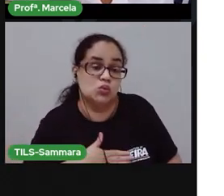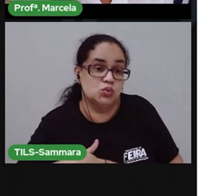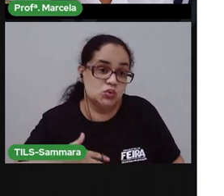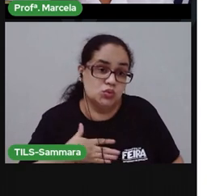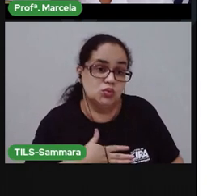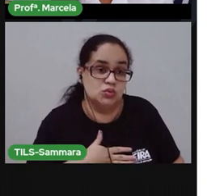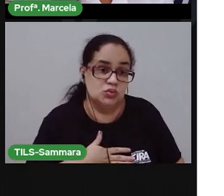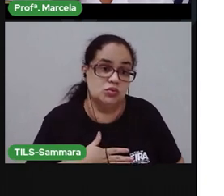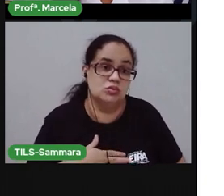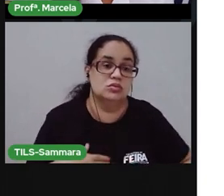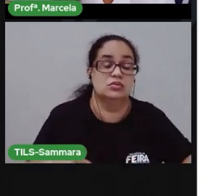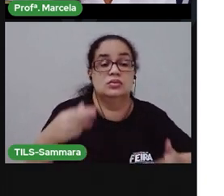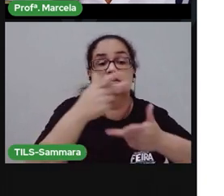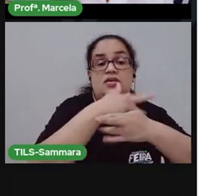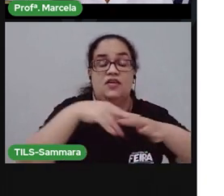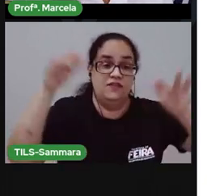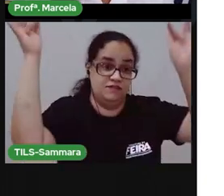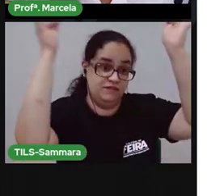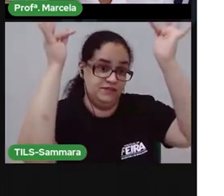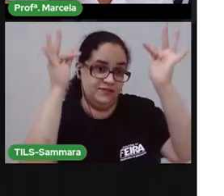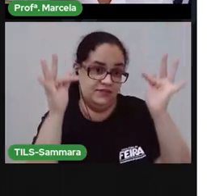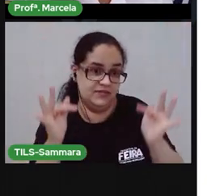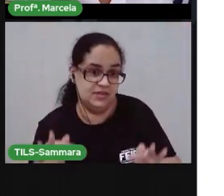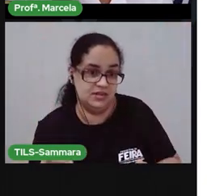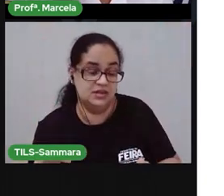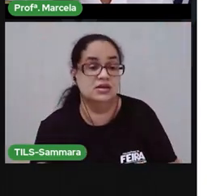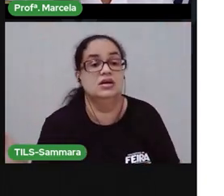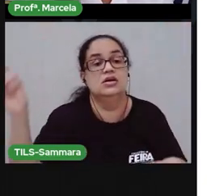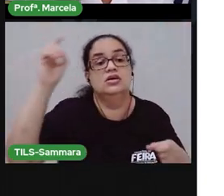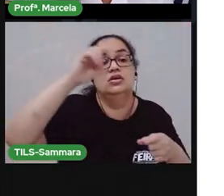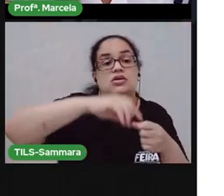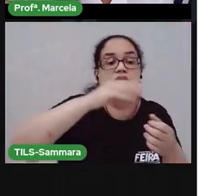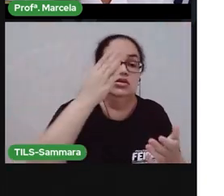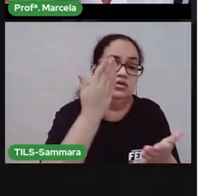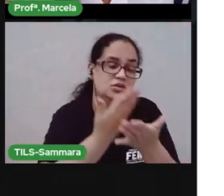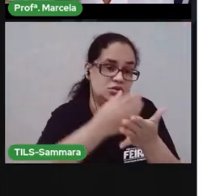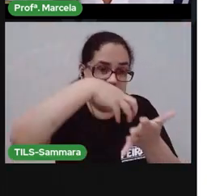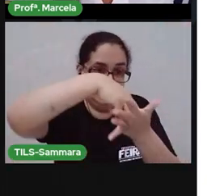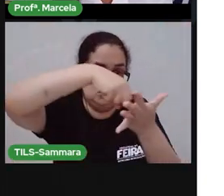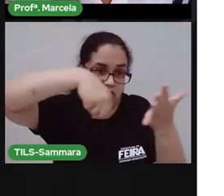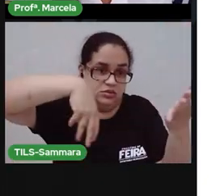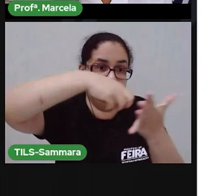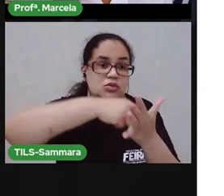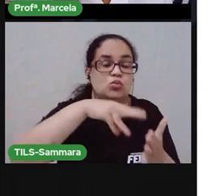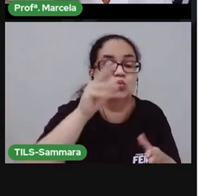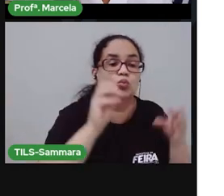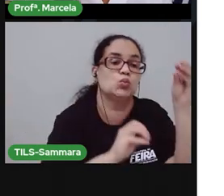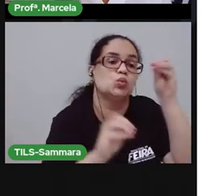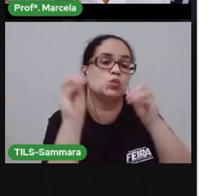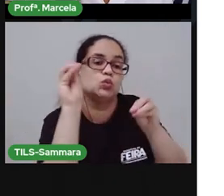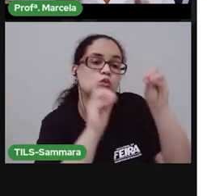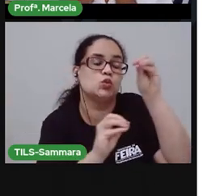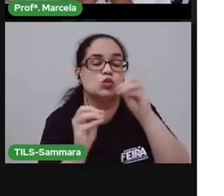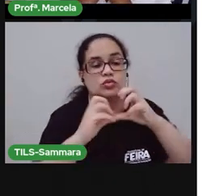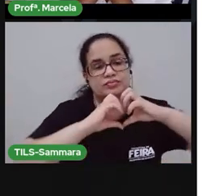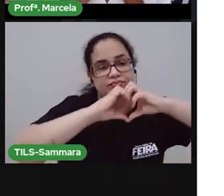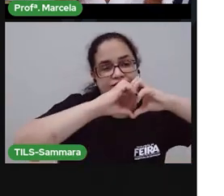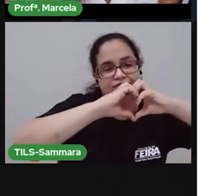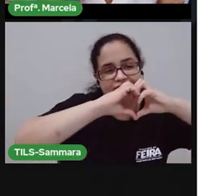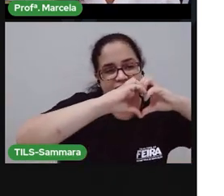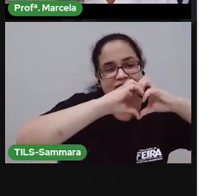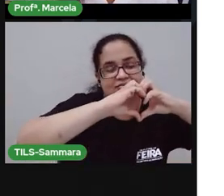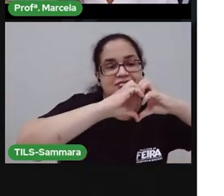Essas coisas deixam a gente feliz e dá um retorno pra gente das nossas atividades. beijo grande no coração de vocês.